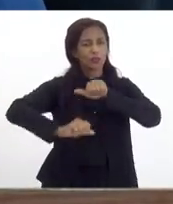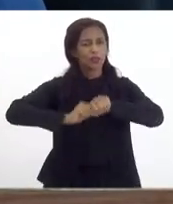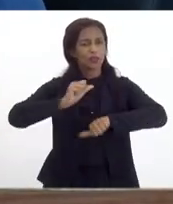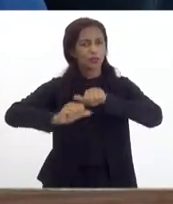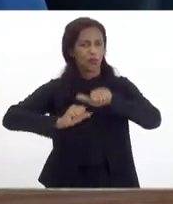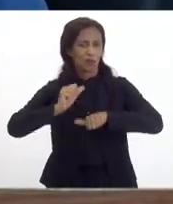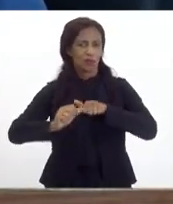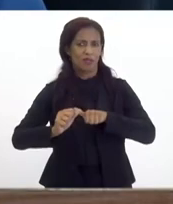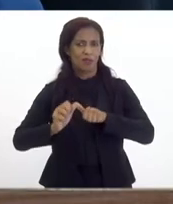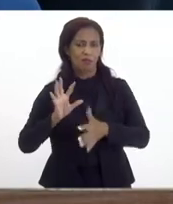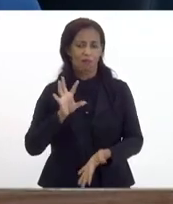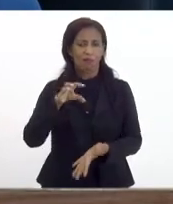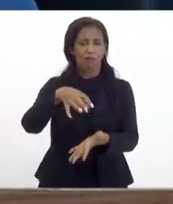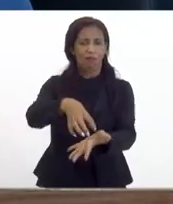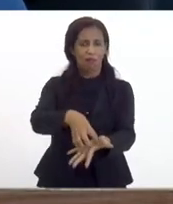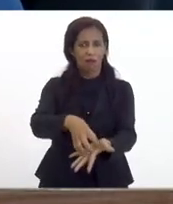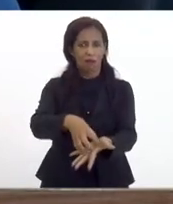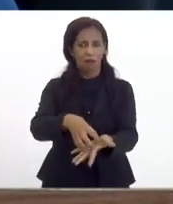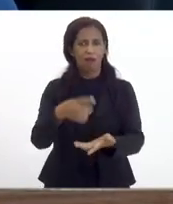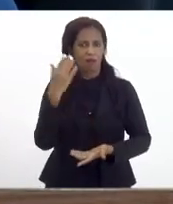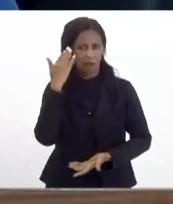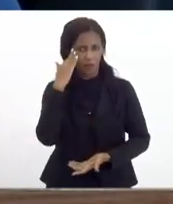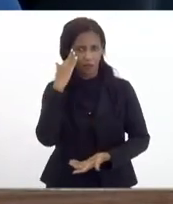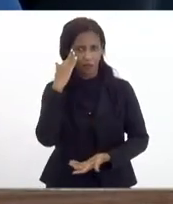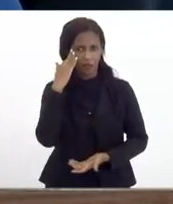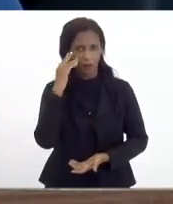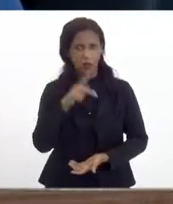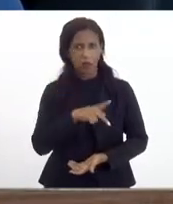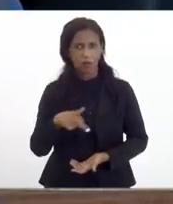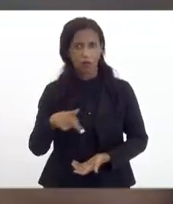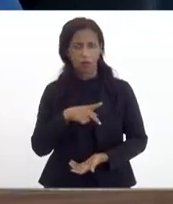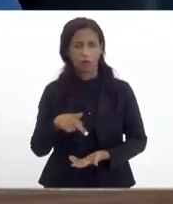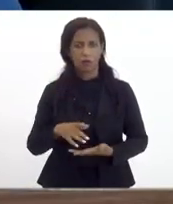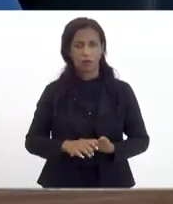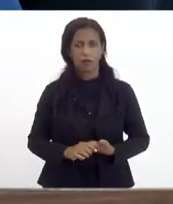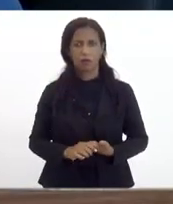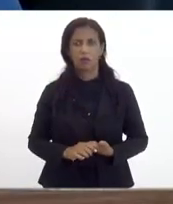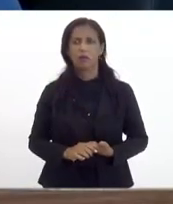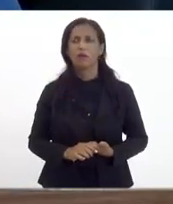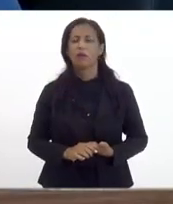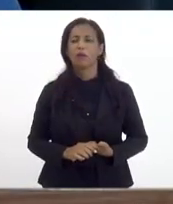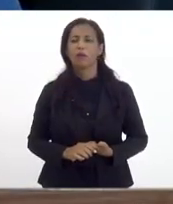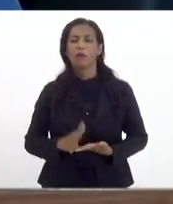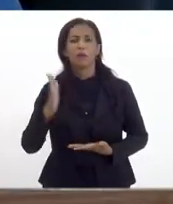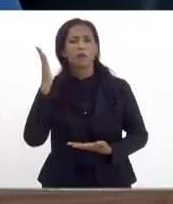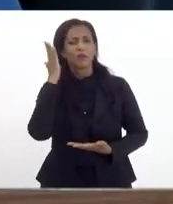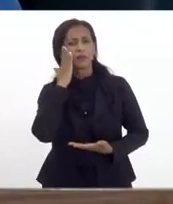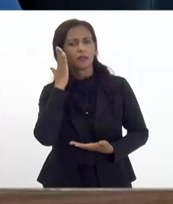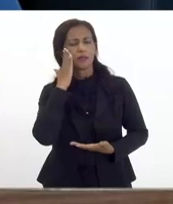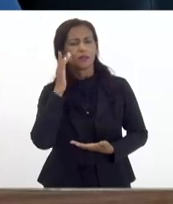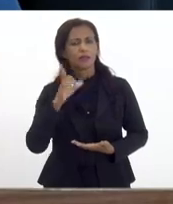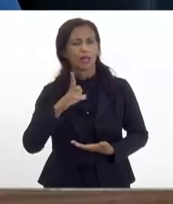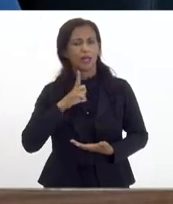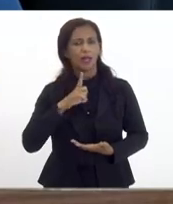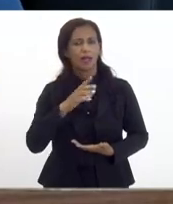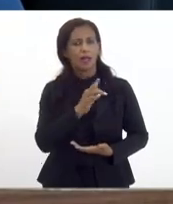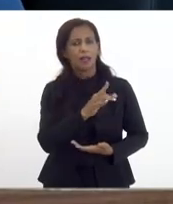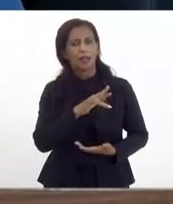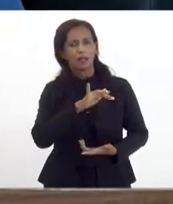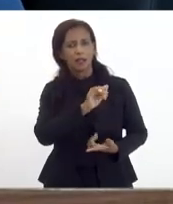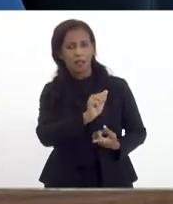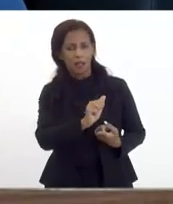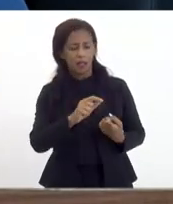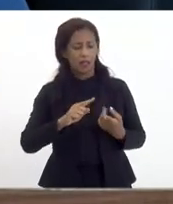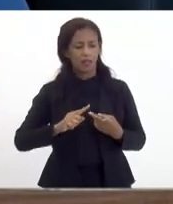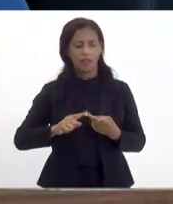plástico entendeu prefeito professor Lucas mas a gente sabe que que a a Ternion e a Vale está